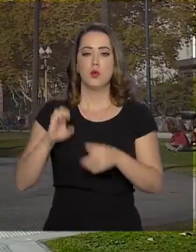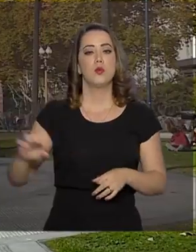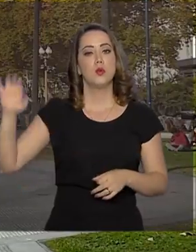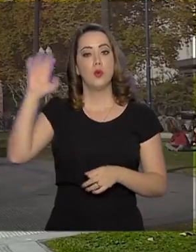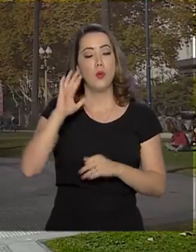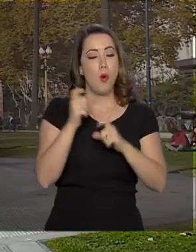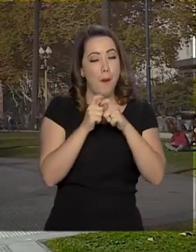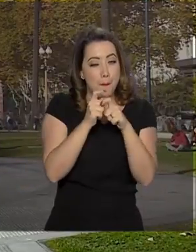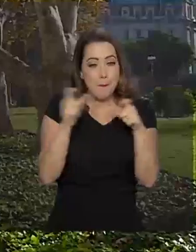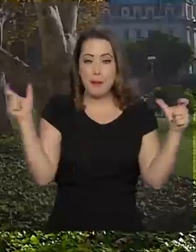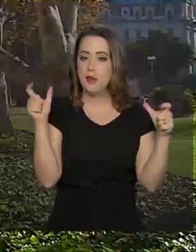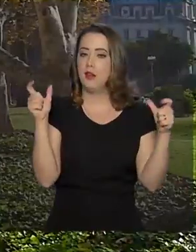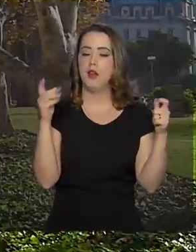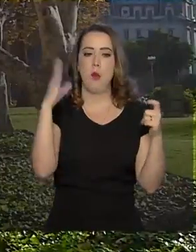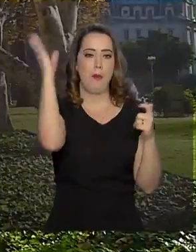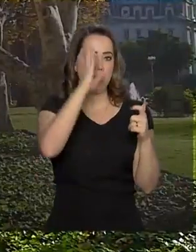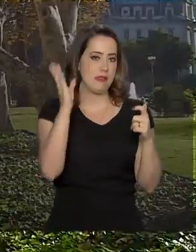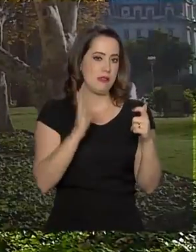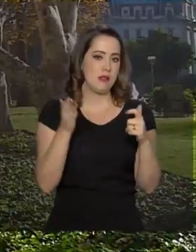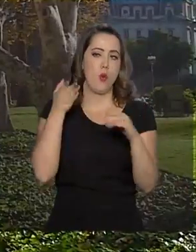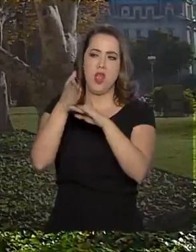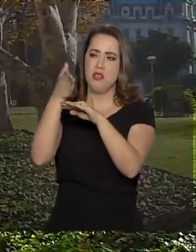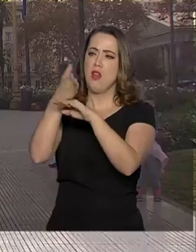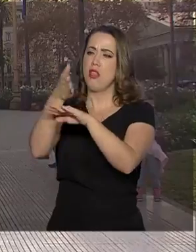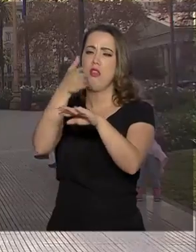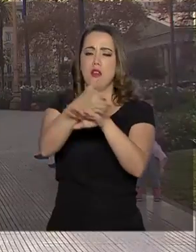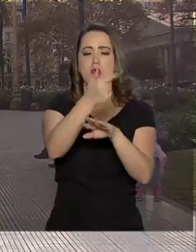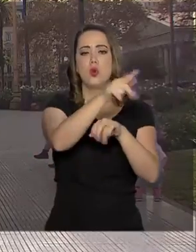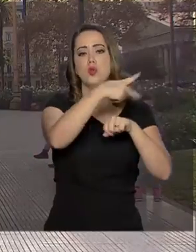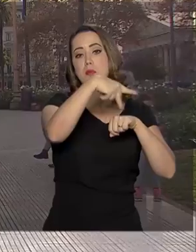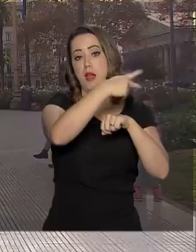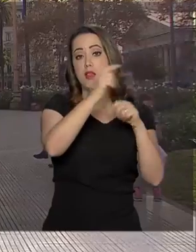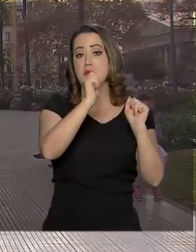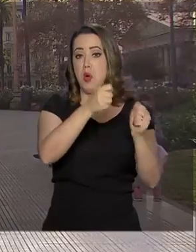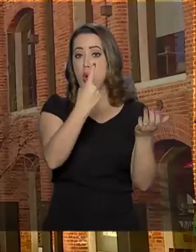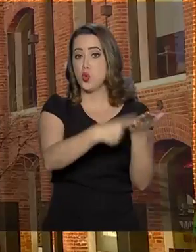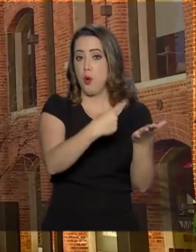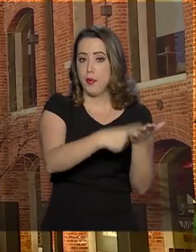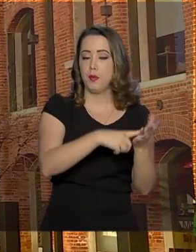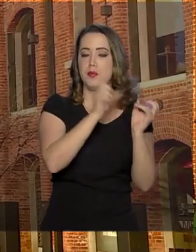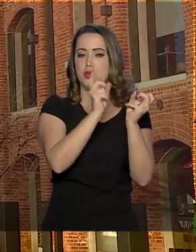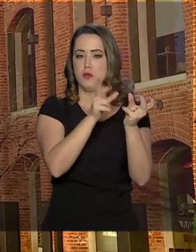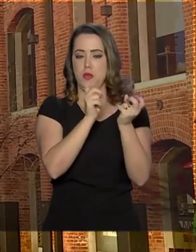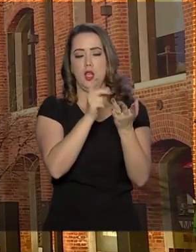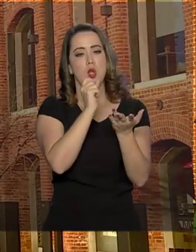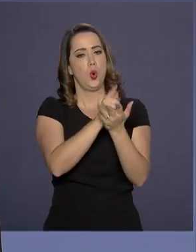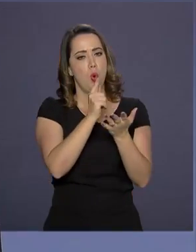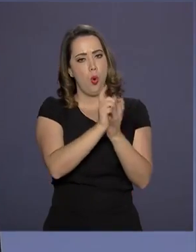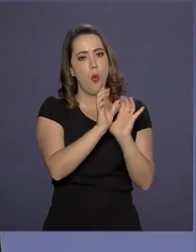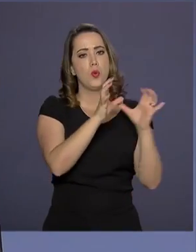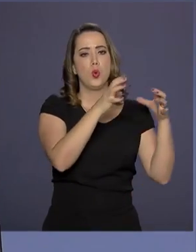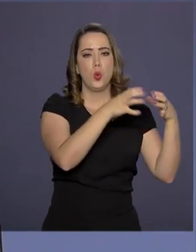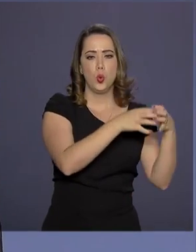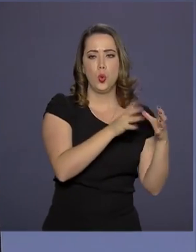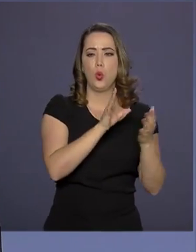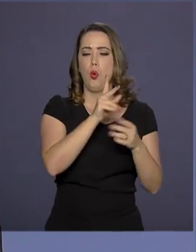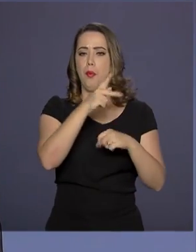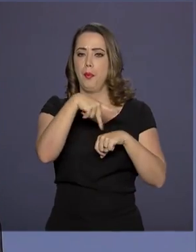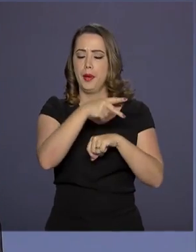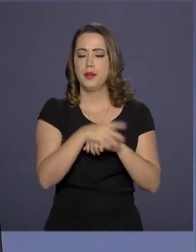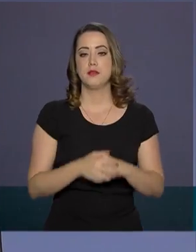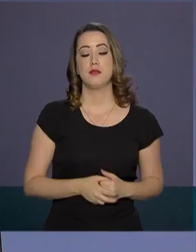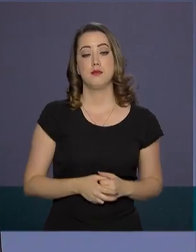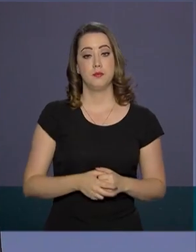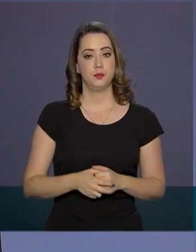inserção internacional do Brasil e abrir novas possibilidades de negócios com outros blocos e países. Um país que abre